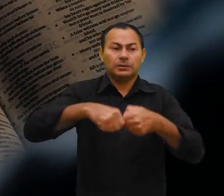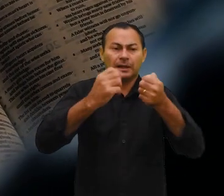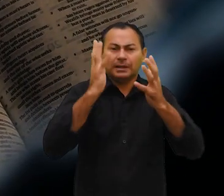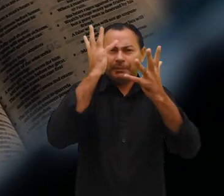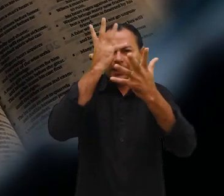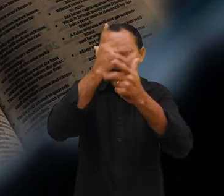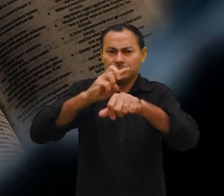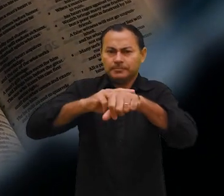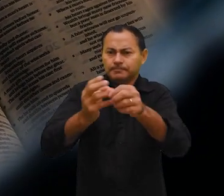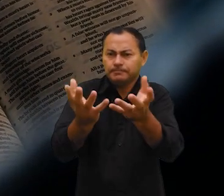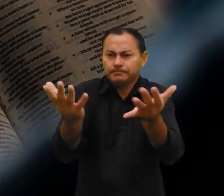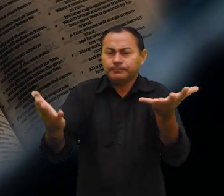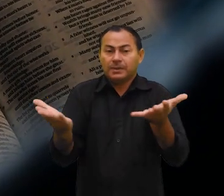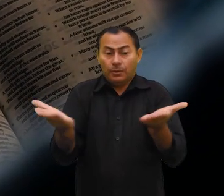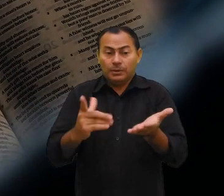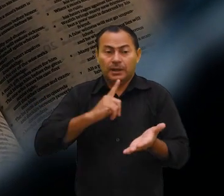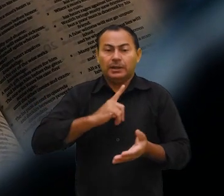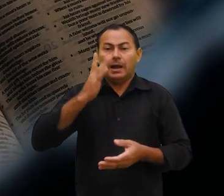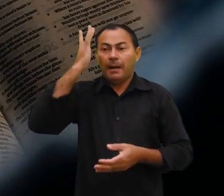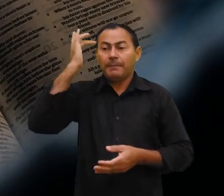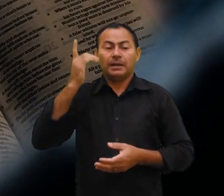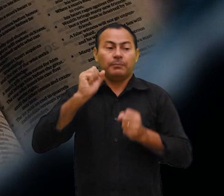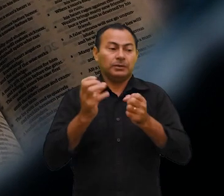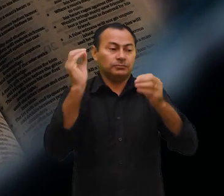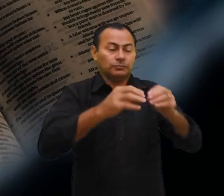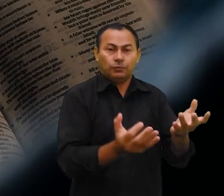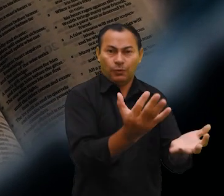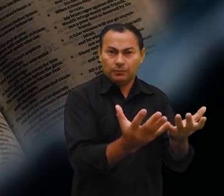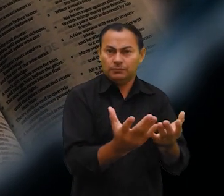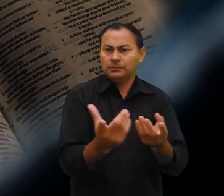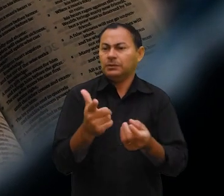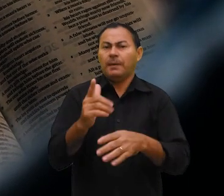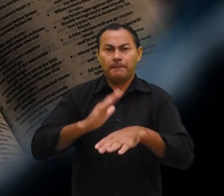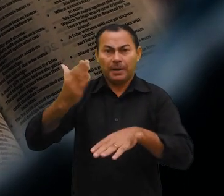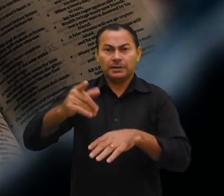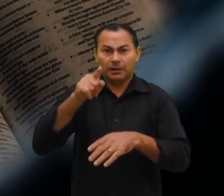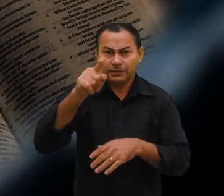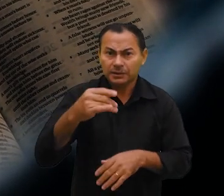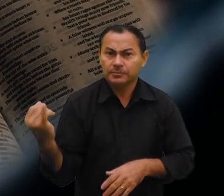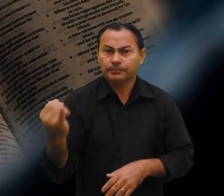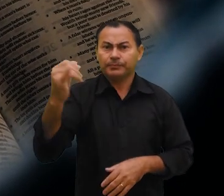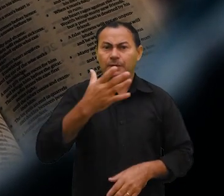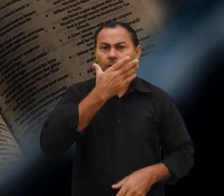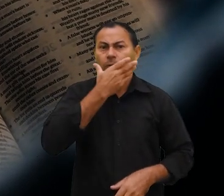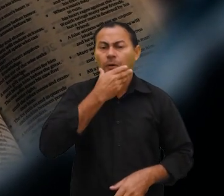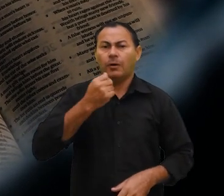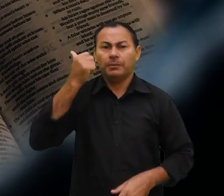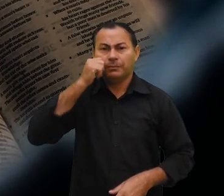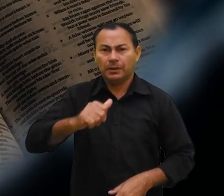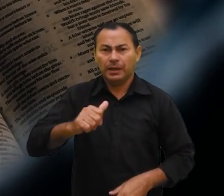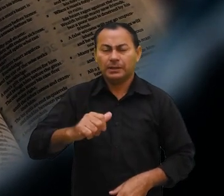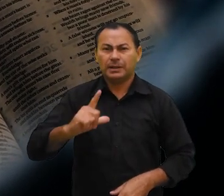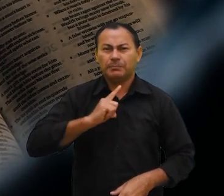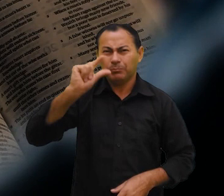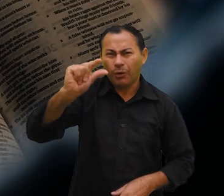a erva do campo, que hoje existe e amanhã é lançada ao fogo, não vestirá muito mais a vocês, homens de